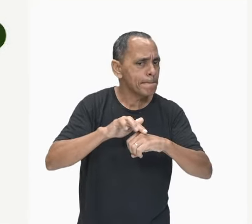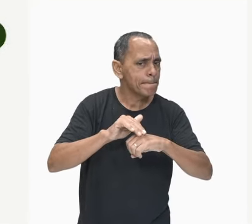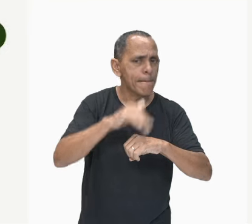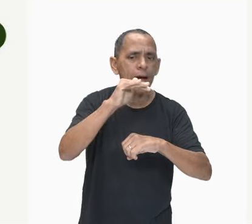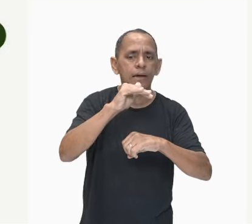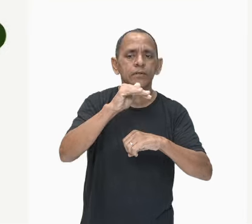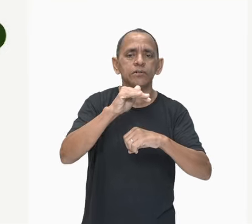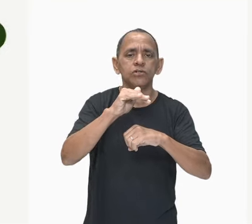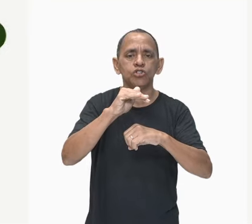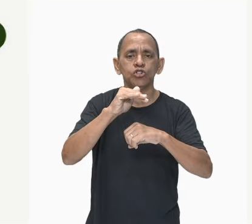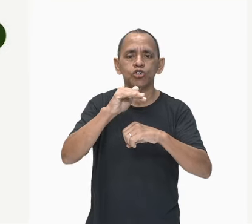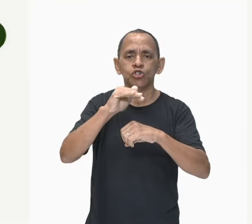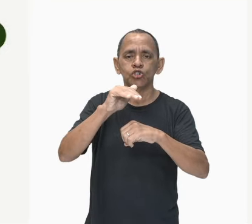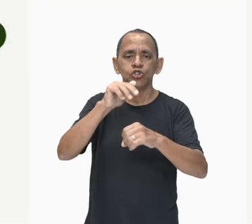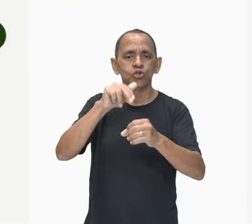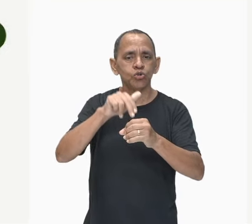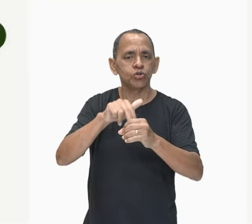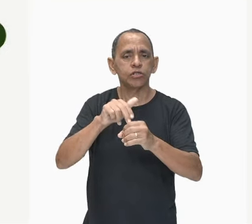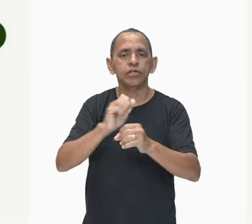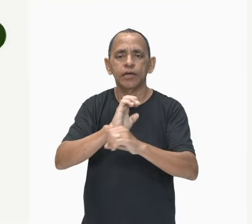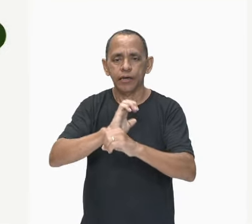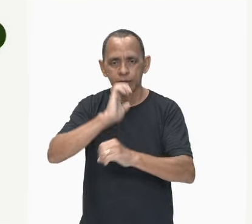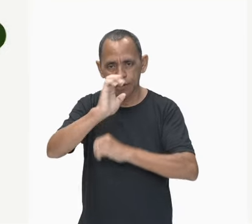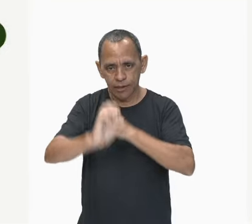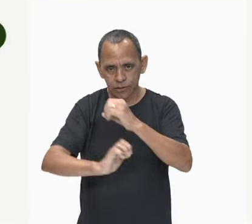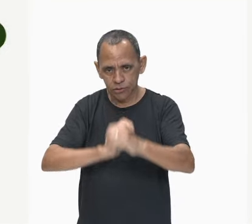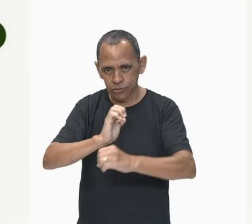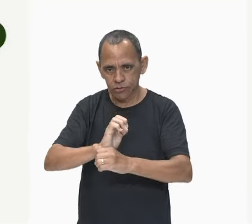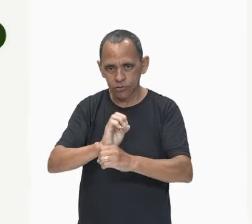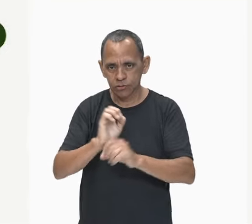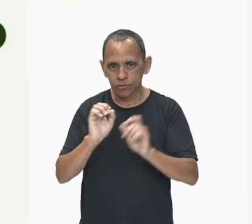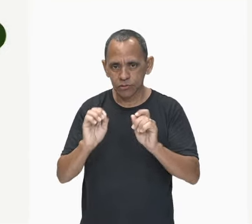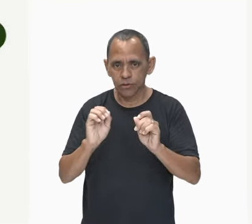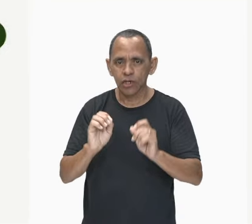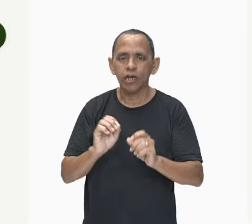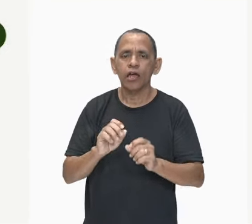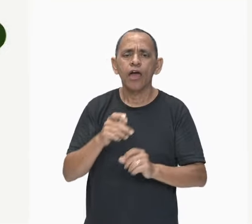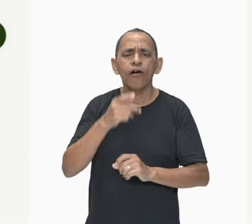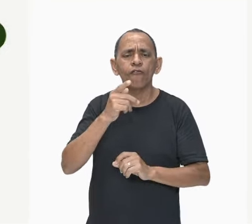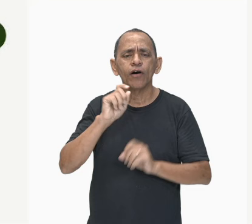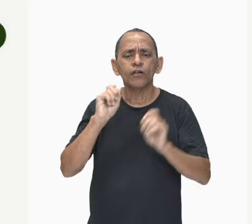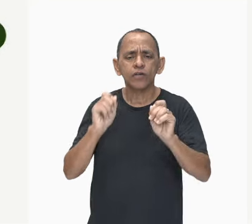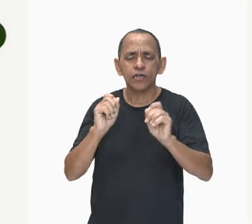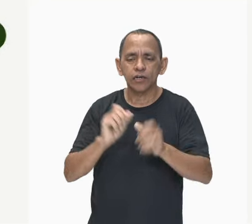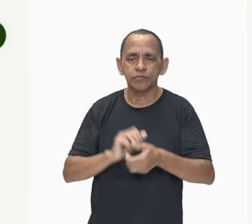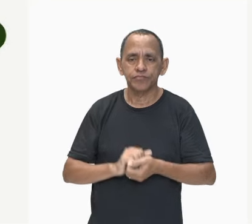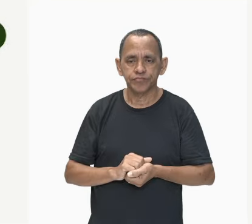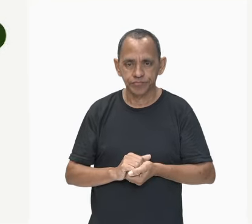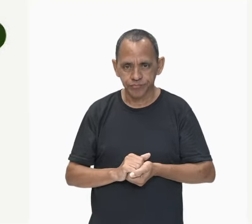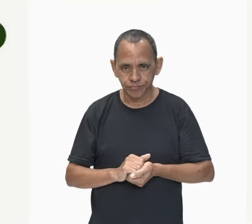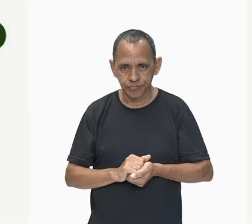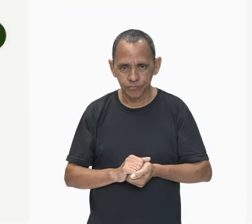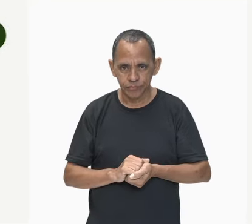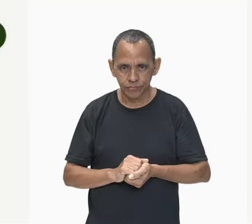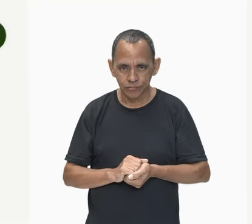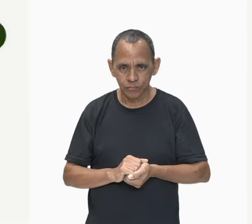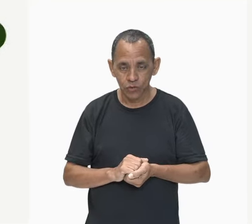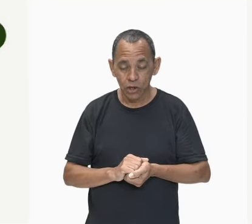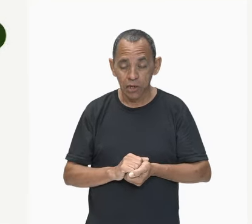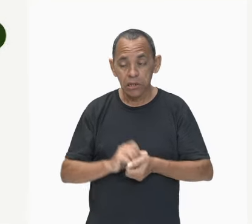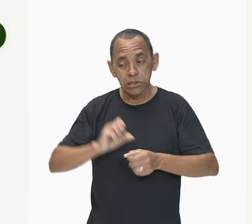iguais, número de prótons e número de elétrons? Eu digo que o corpo eletricamente neutro. Corpo